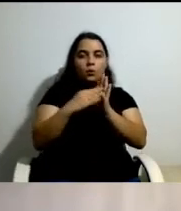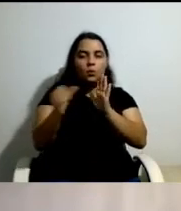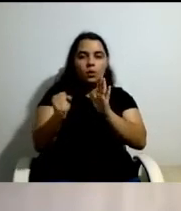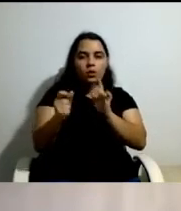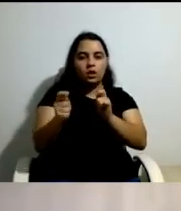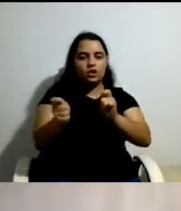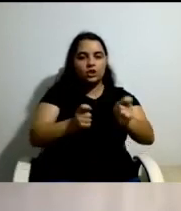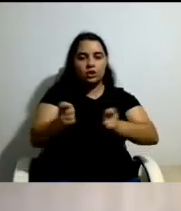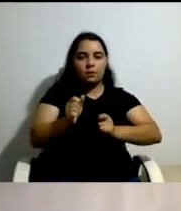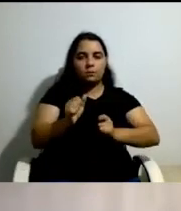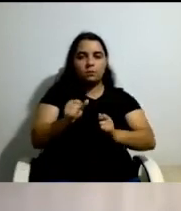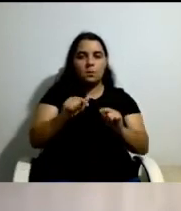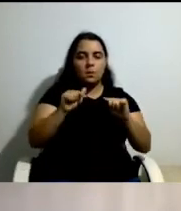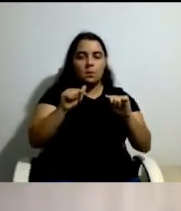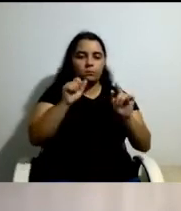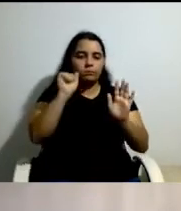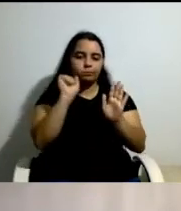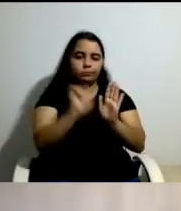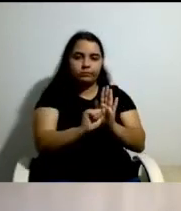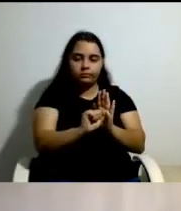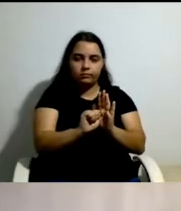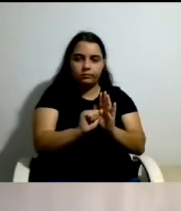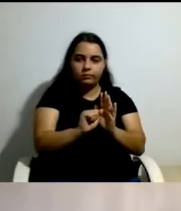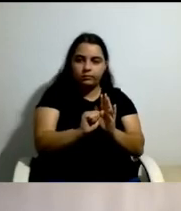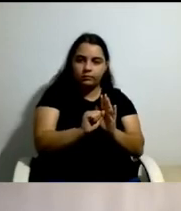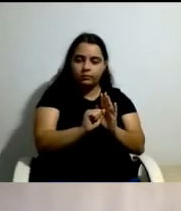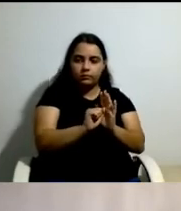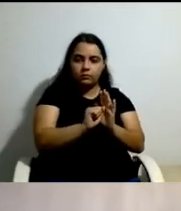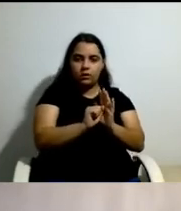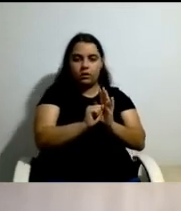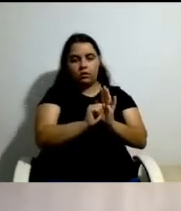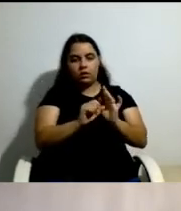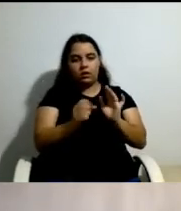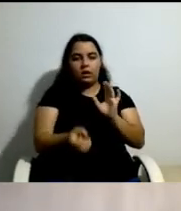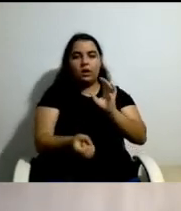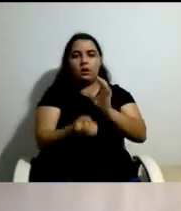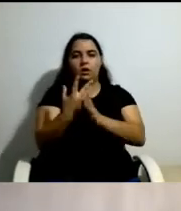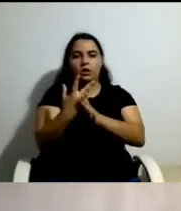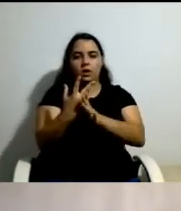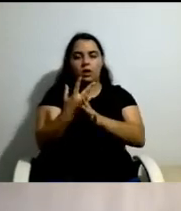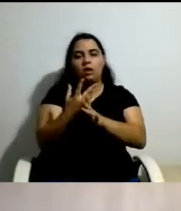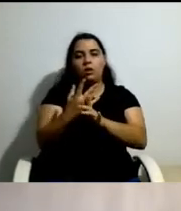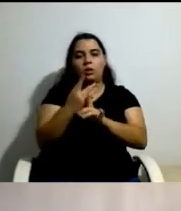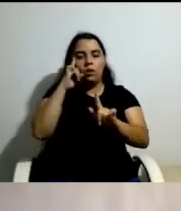concepção do próprio projeto, com o modelo de gestão que foi desenhado para implementar